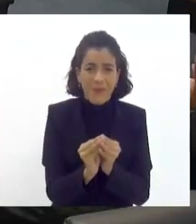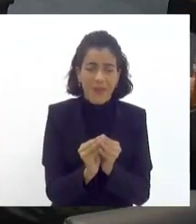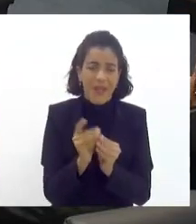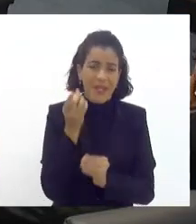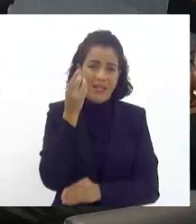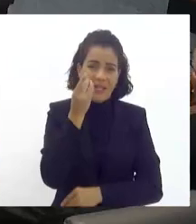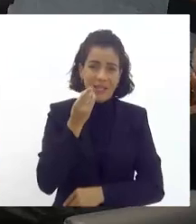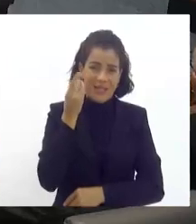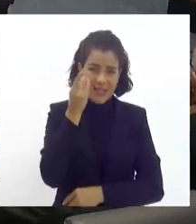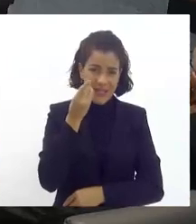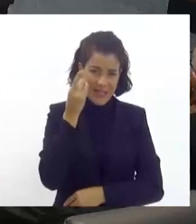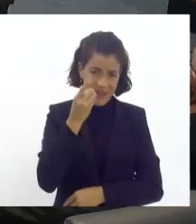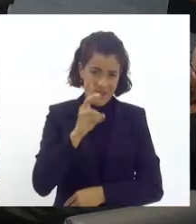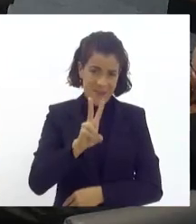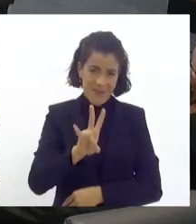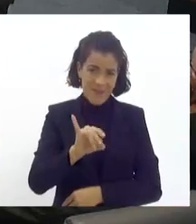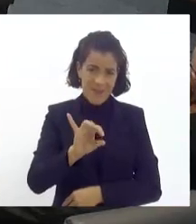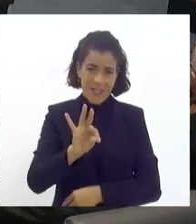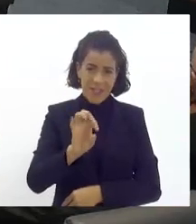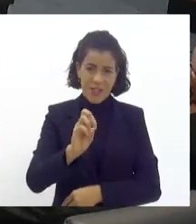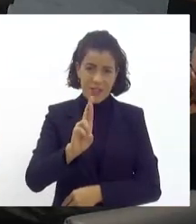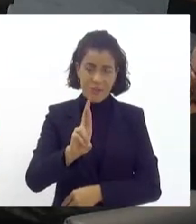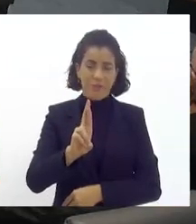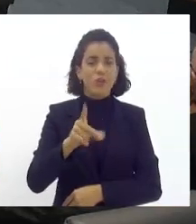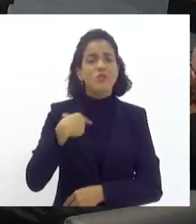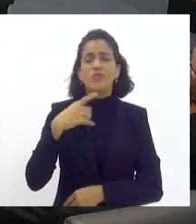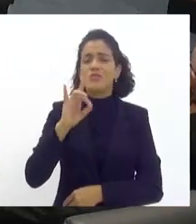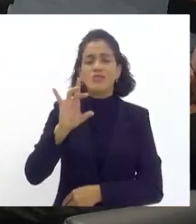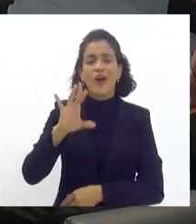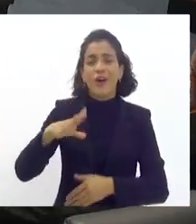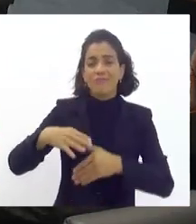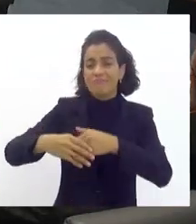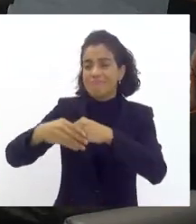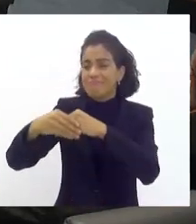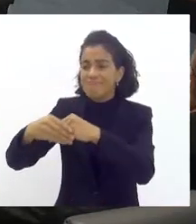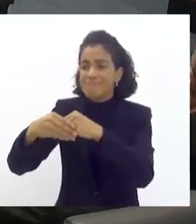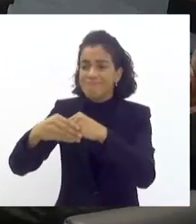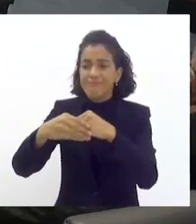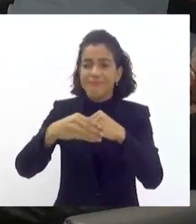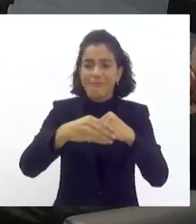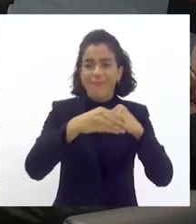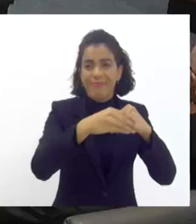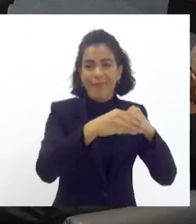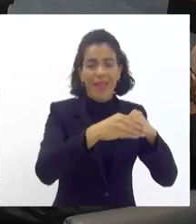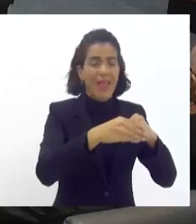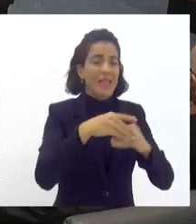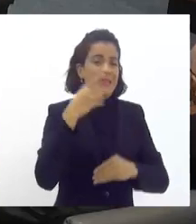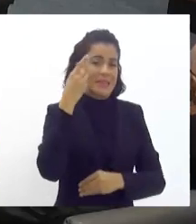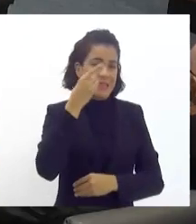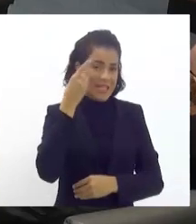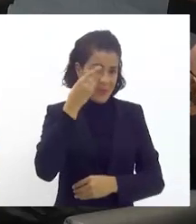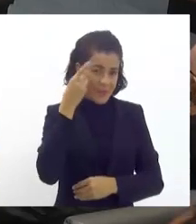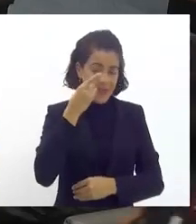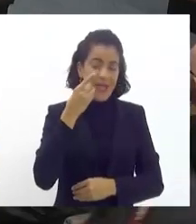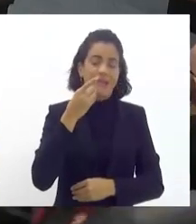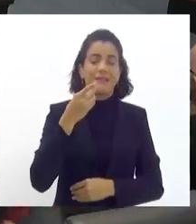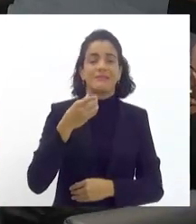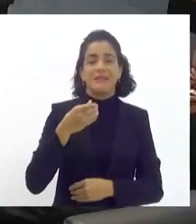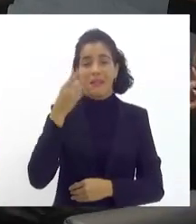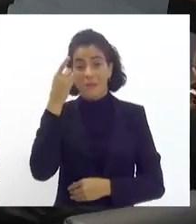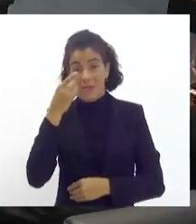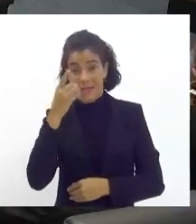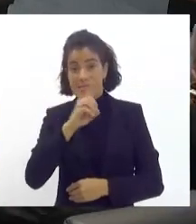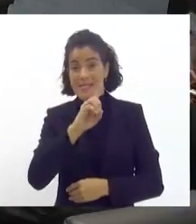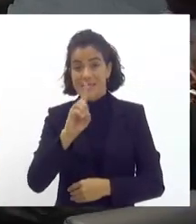deputado Vitor Júnior mas saudar aqui aos companheiros aos deputados a deputada Zeidã